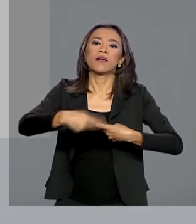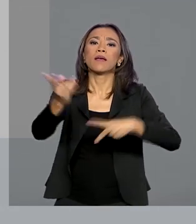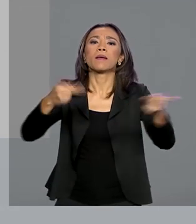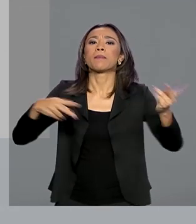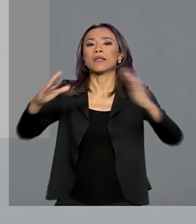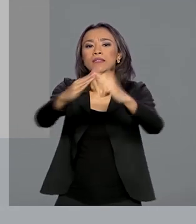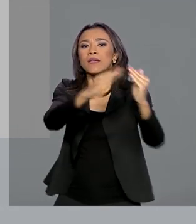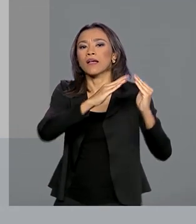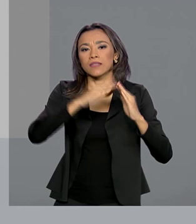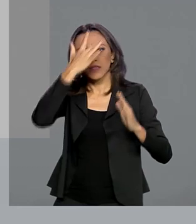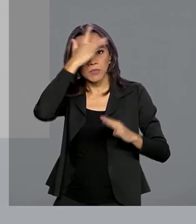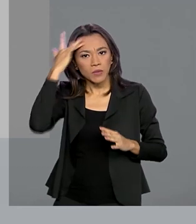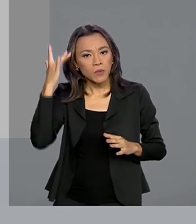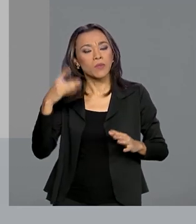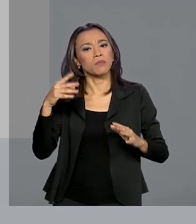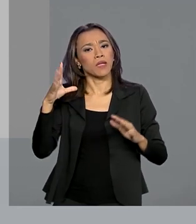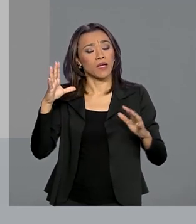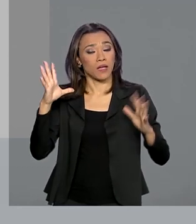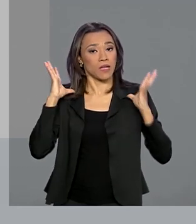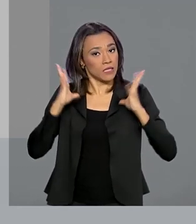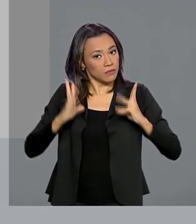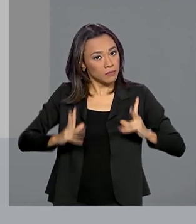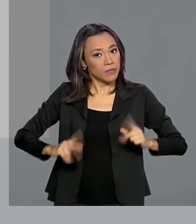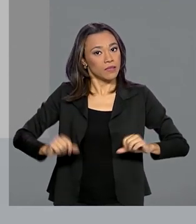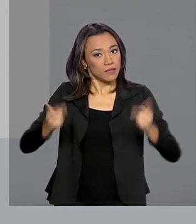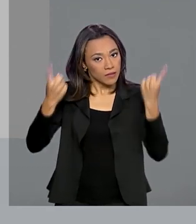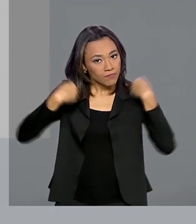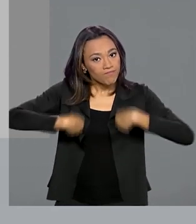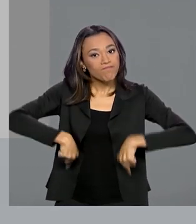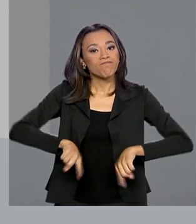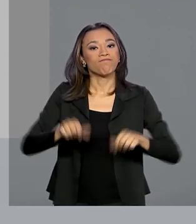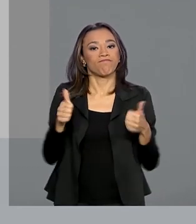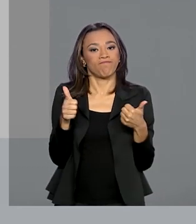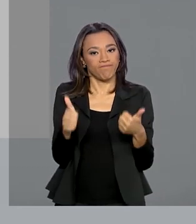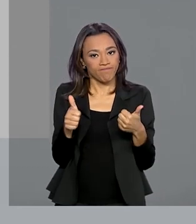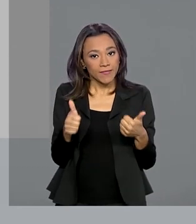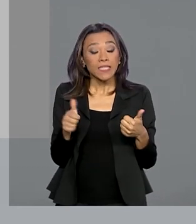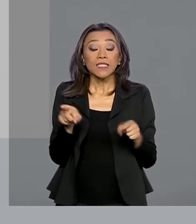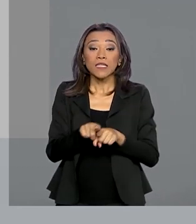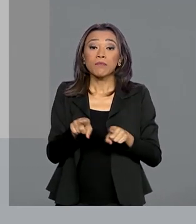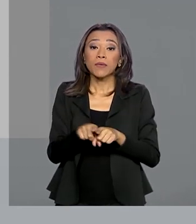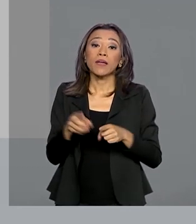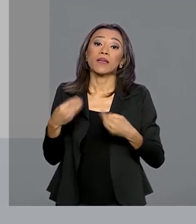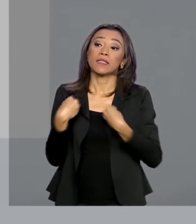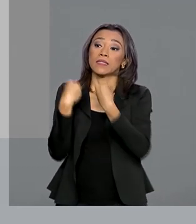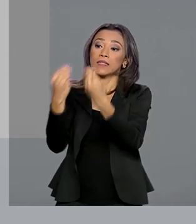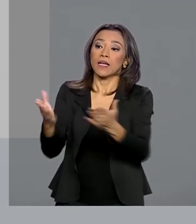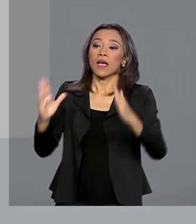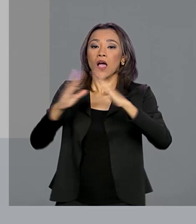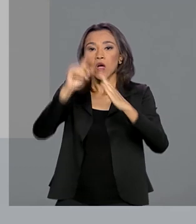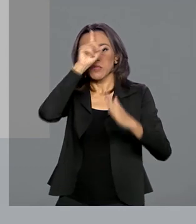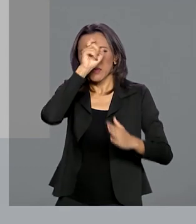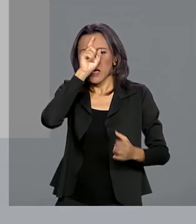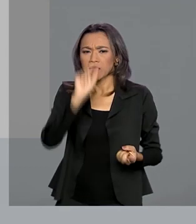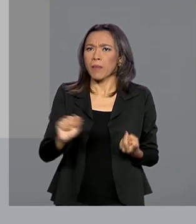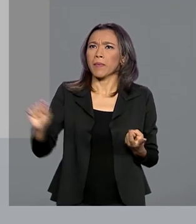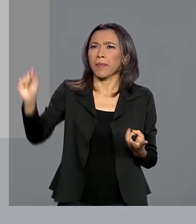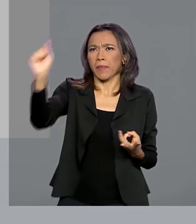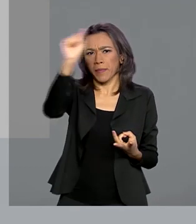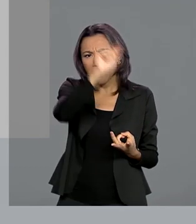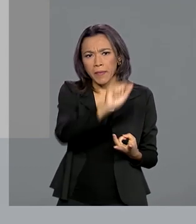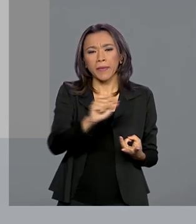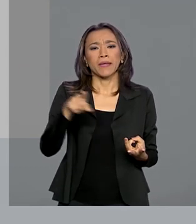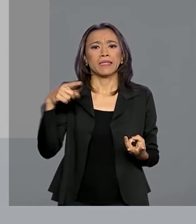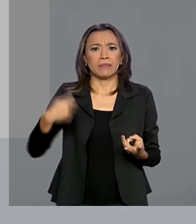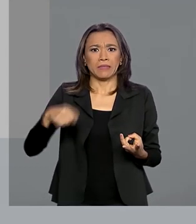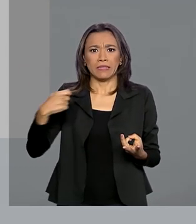para a saúde pessoal delas, a sepsia pessoal delas e também hospitais, postos de saúde, locais que acabam